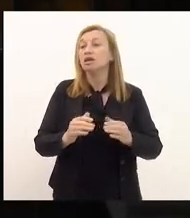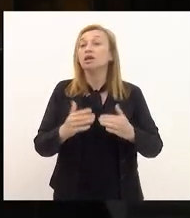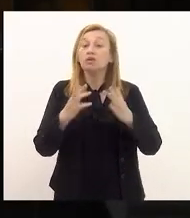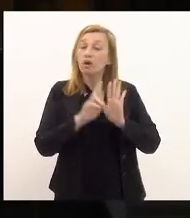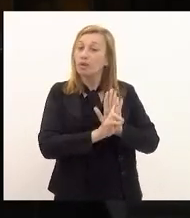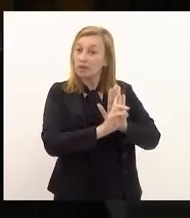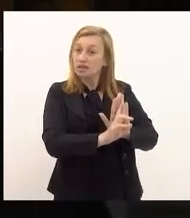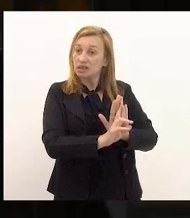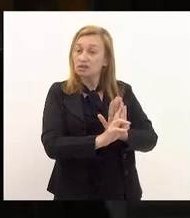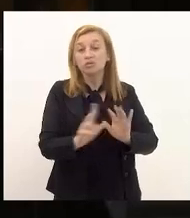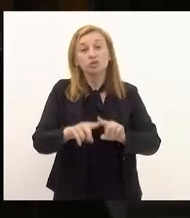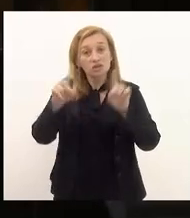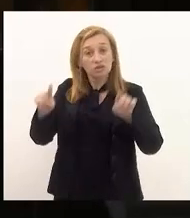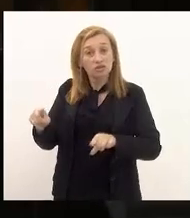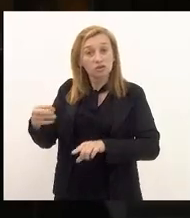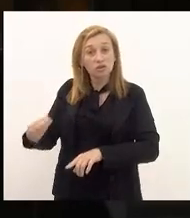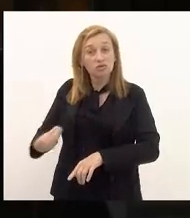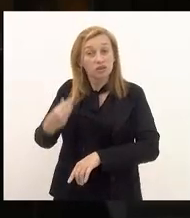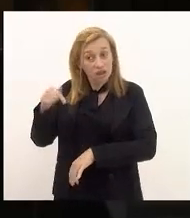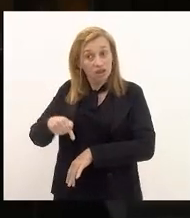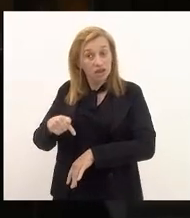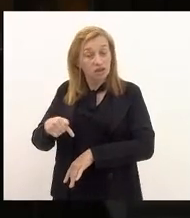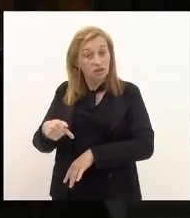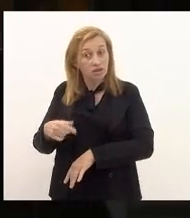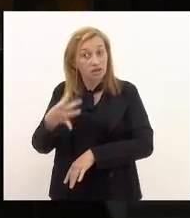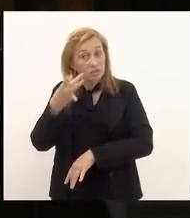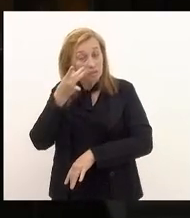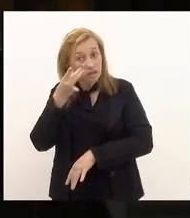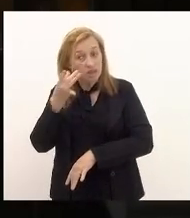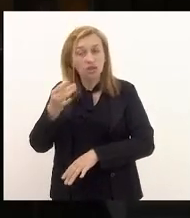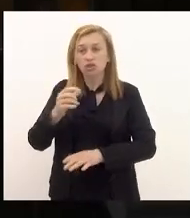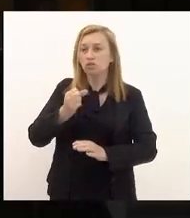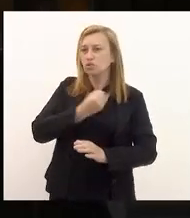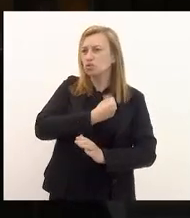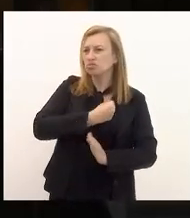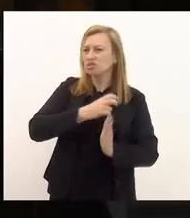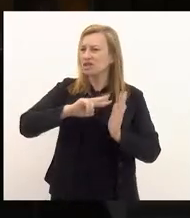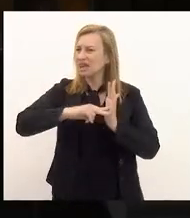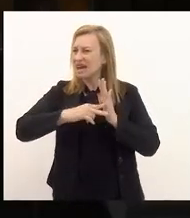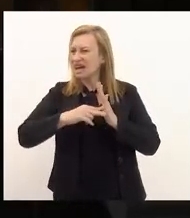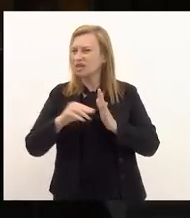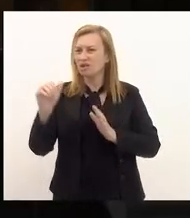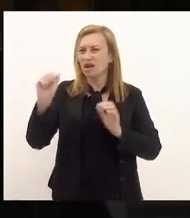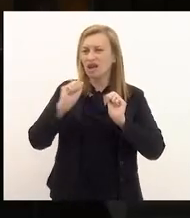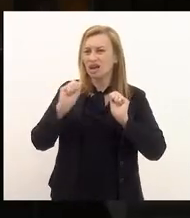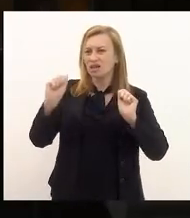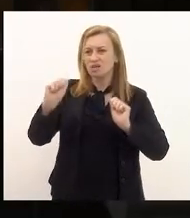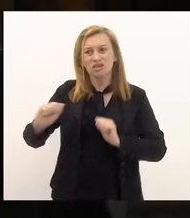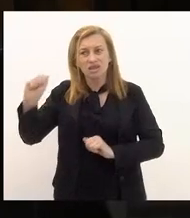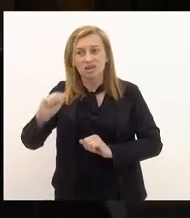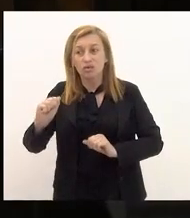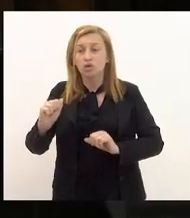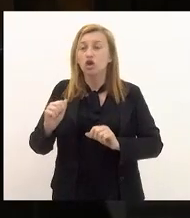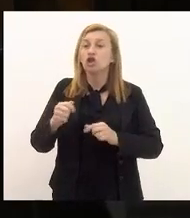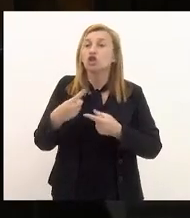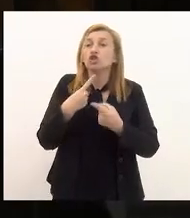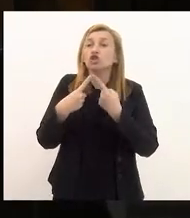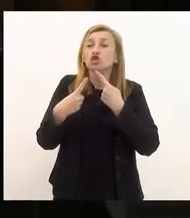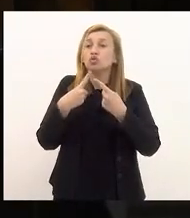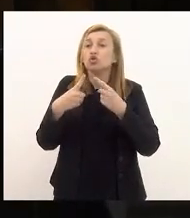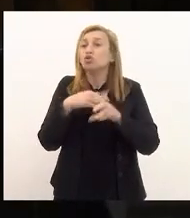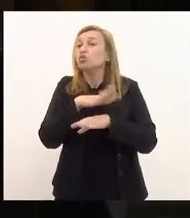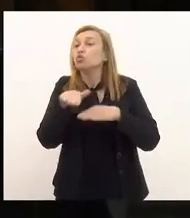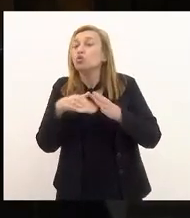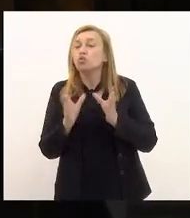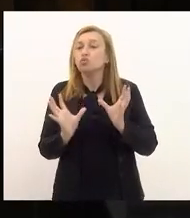representação dos servidores aqui presentes inúmeros sindicatos associações nós estamos discutindo todo o